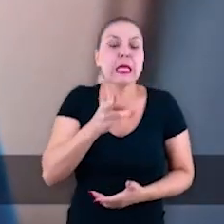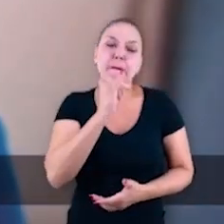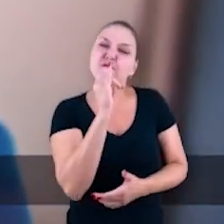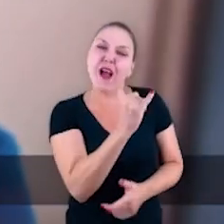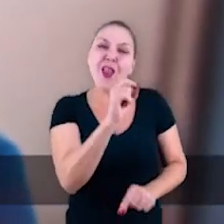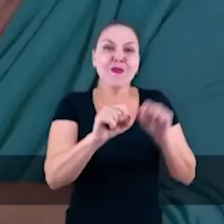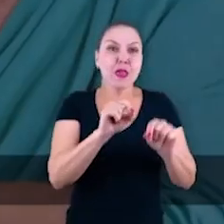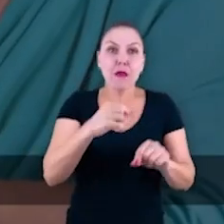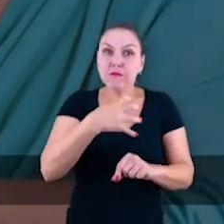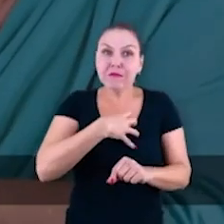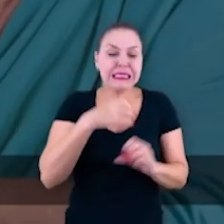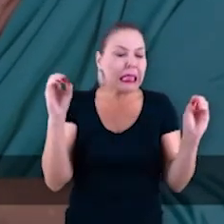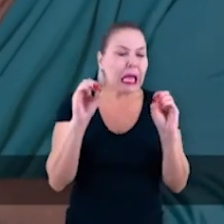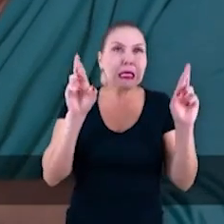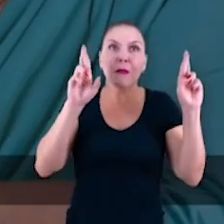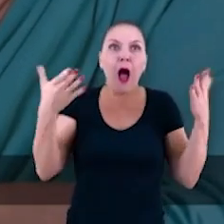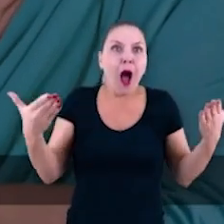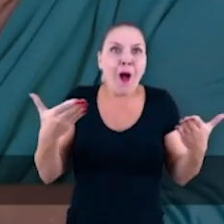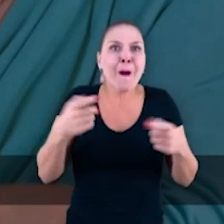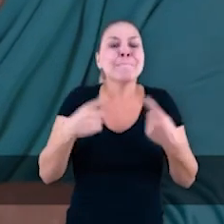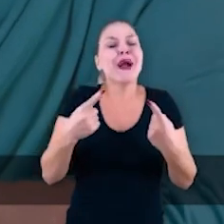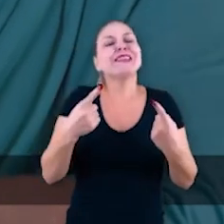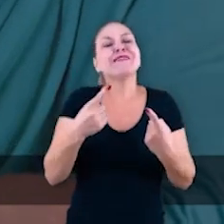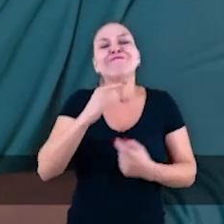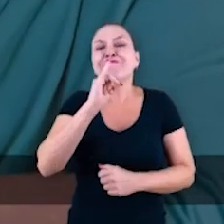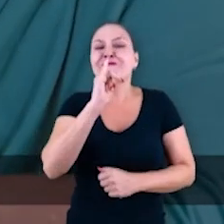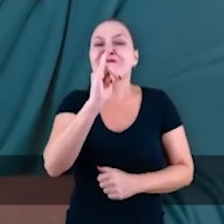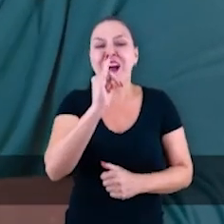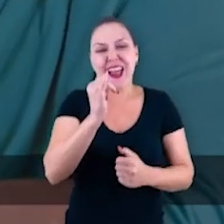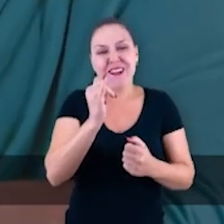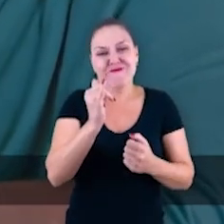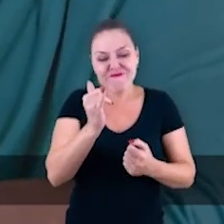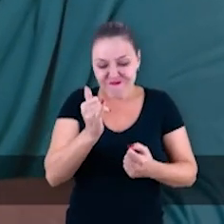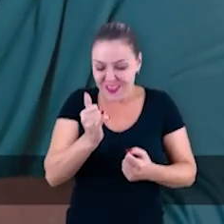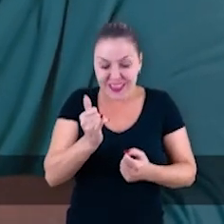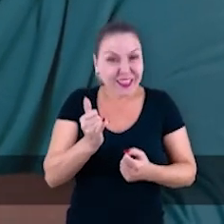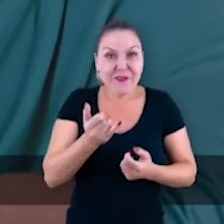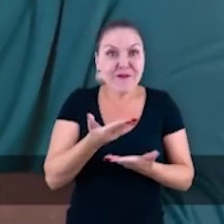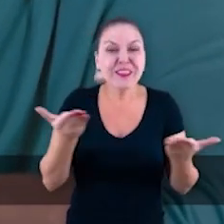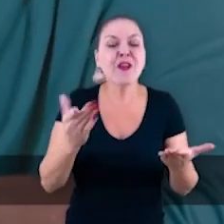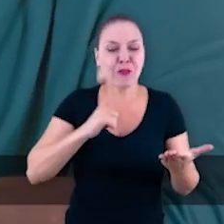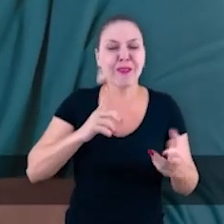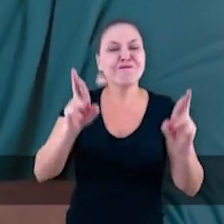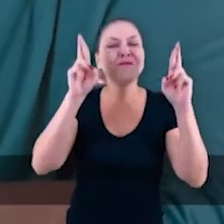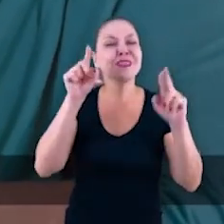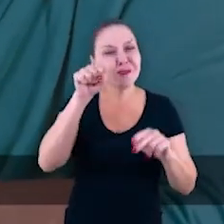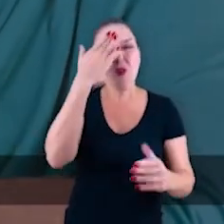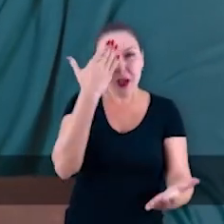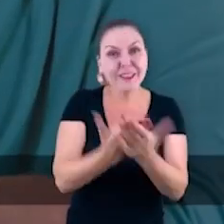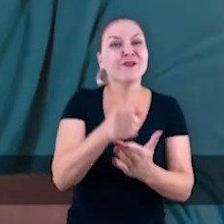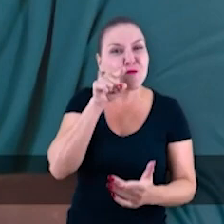sempre digo para elas, não estou sentindo nenhuma esperança agora, mas eu quero dizer para você, eu tenho esperança por você, eu